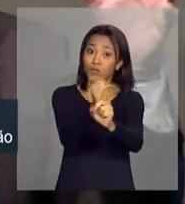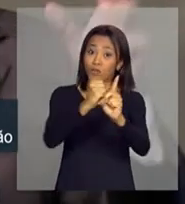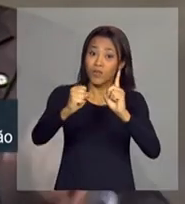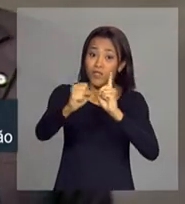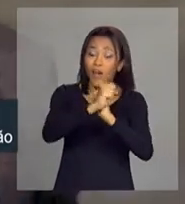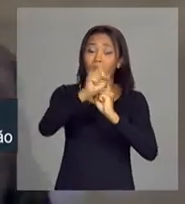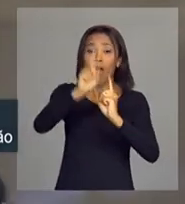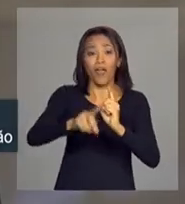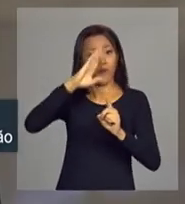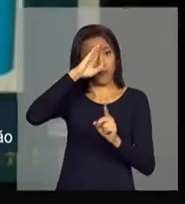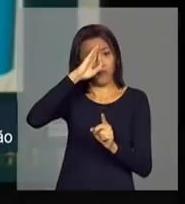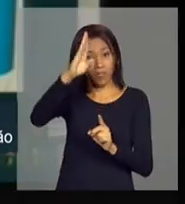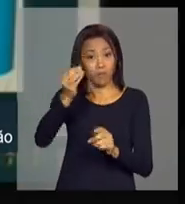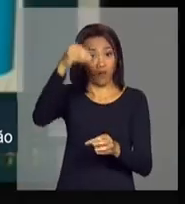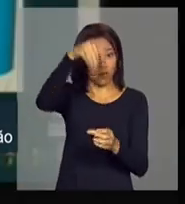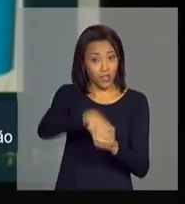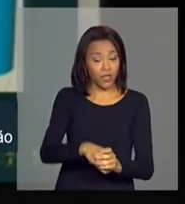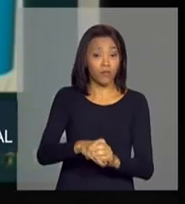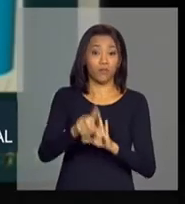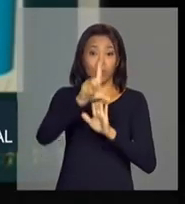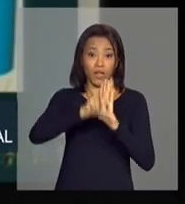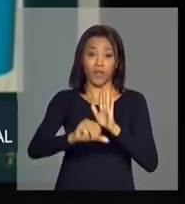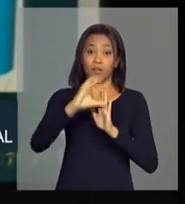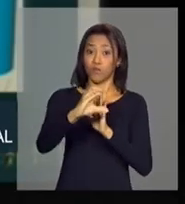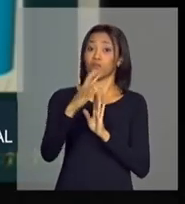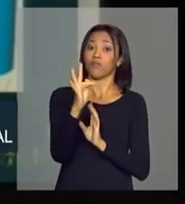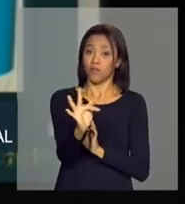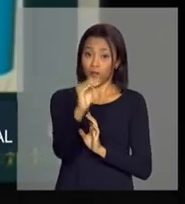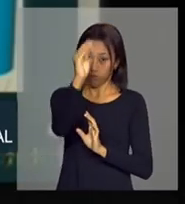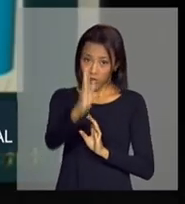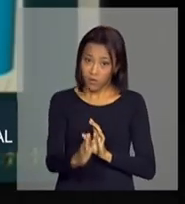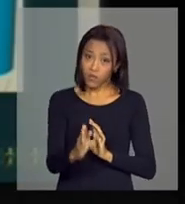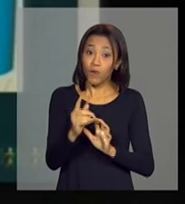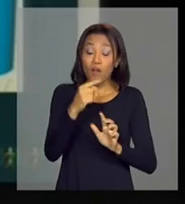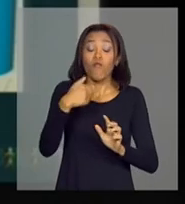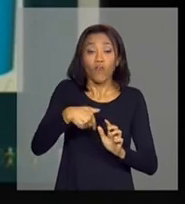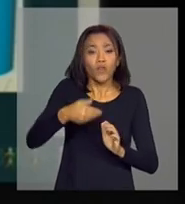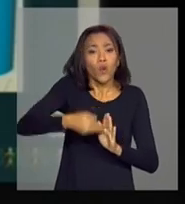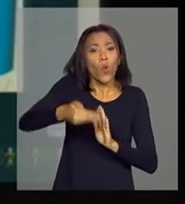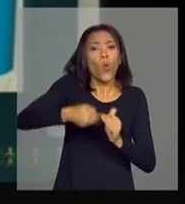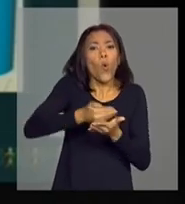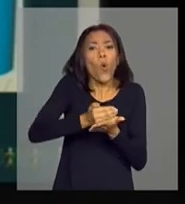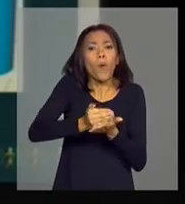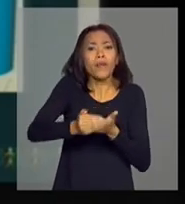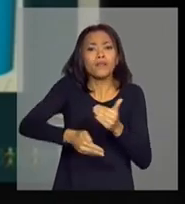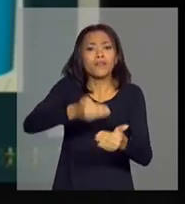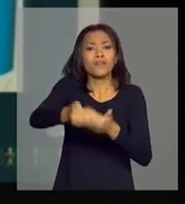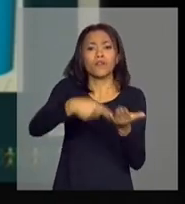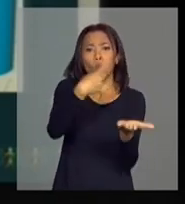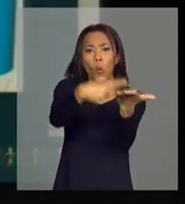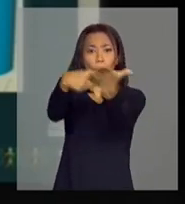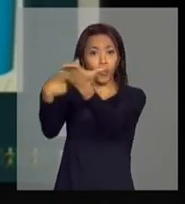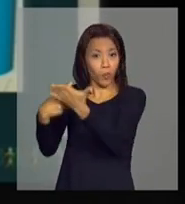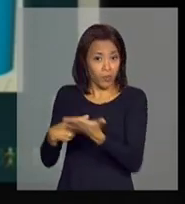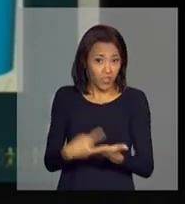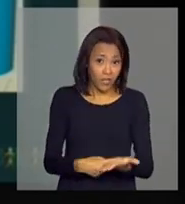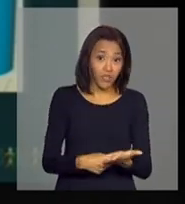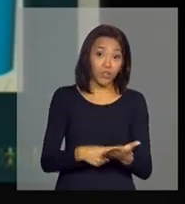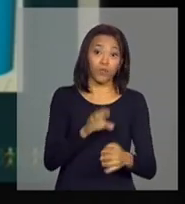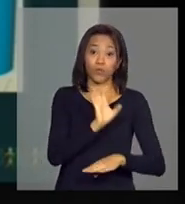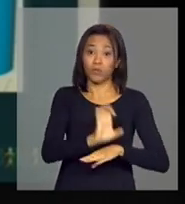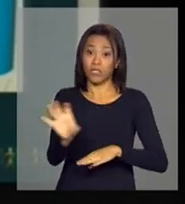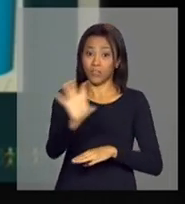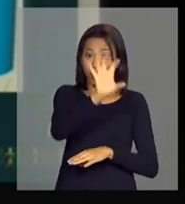chave na Constituição brasileira, foi se construindo nesse período um pacto federativo que se traduziu